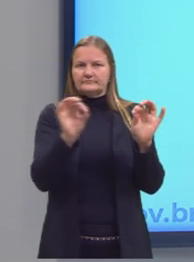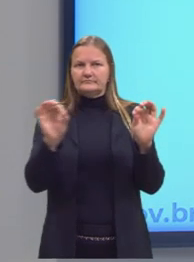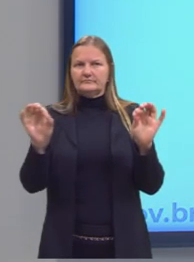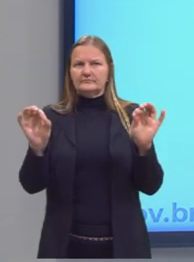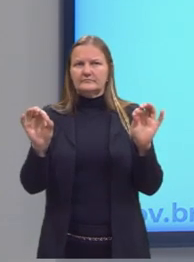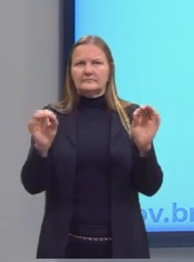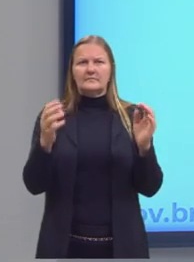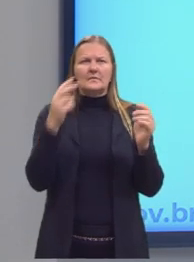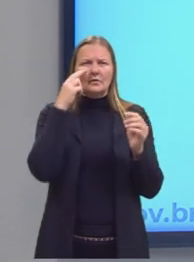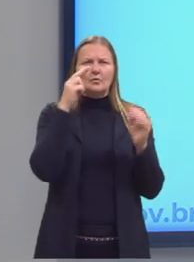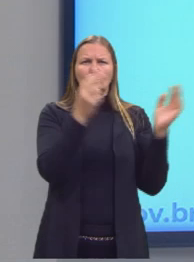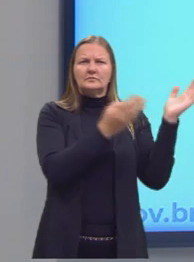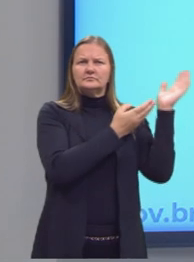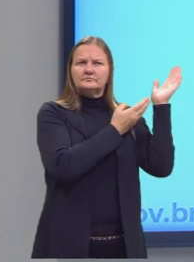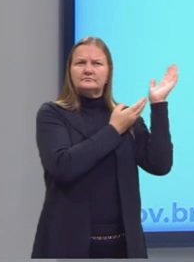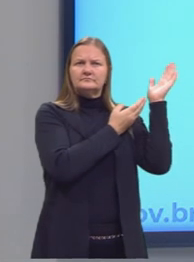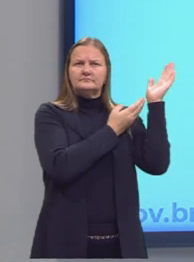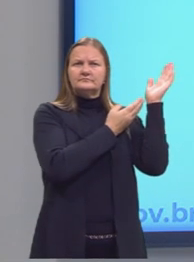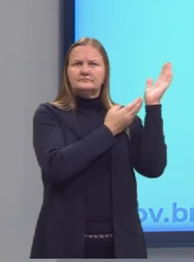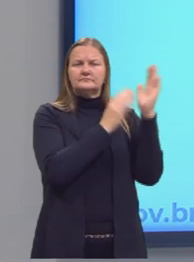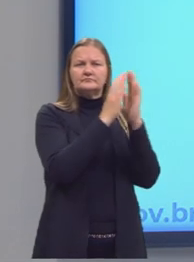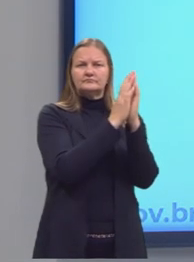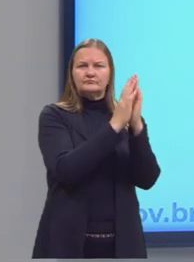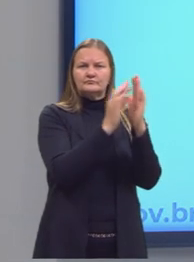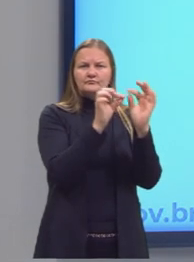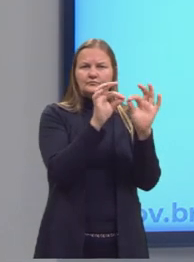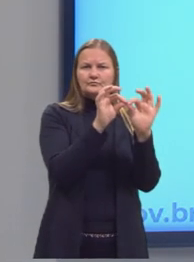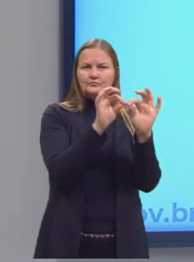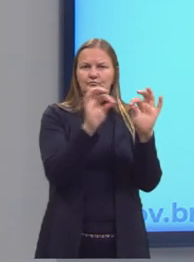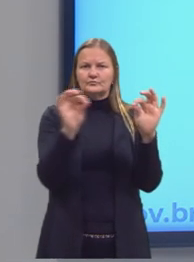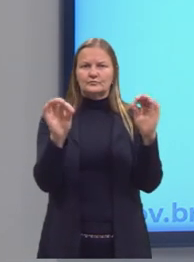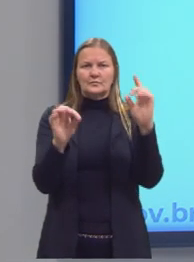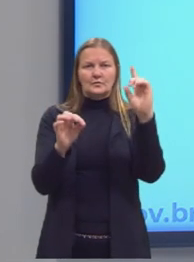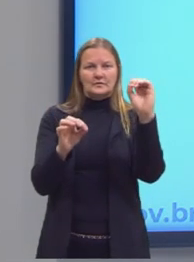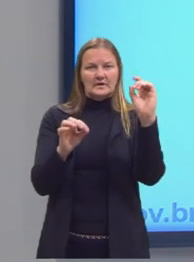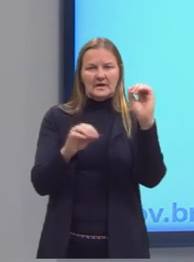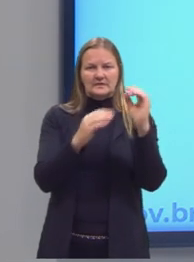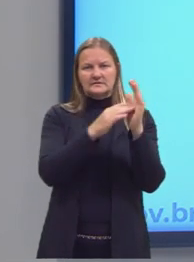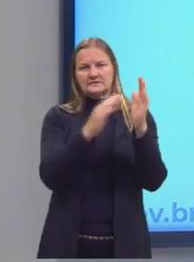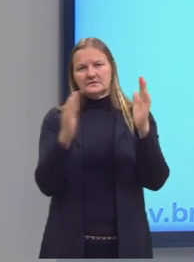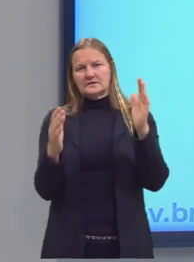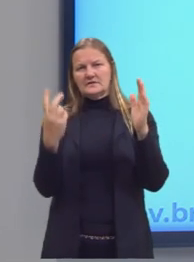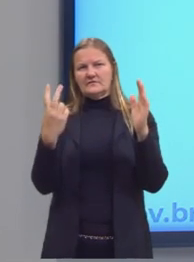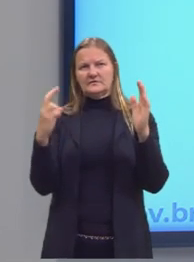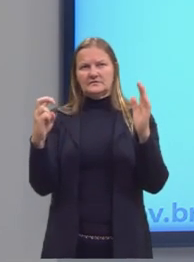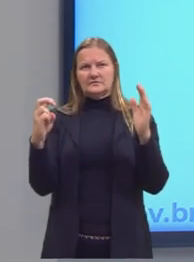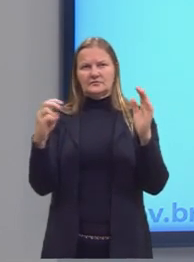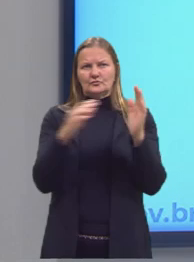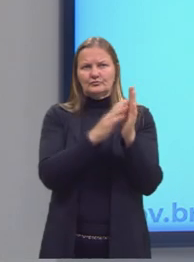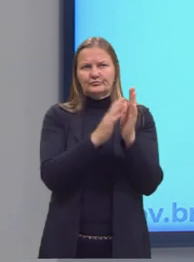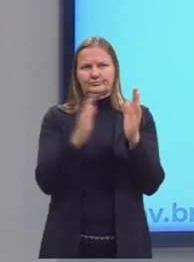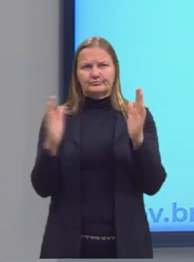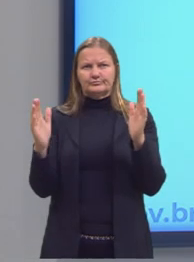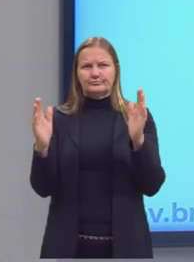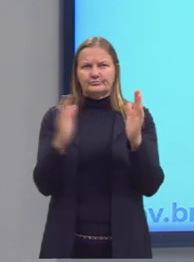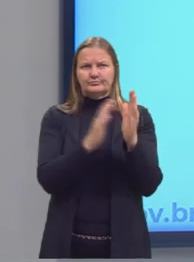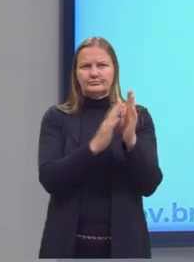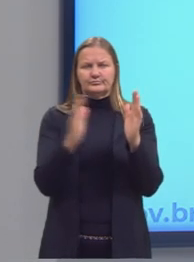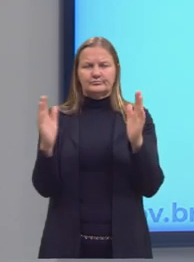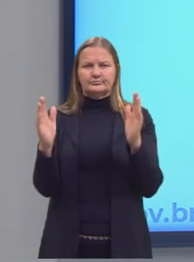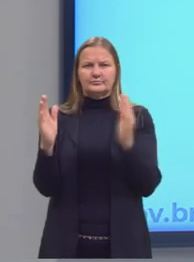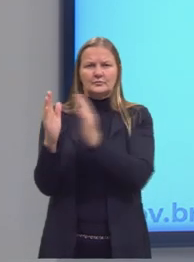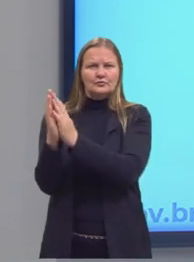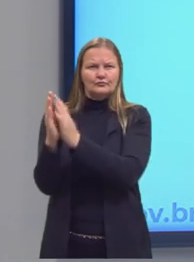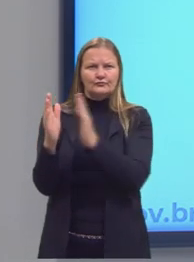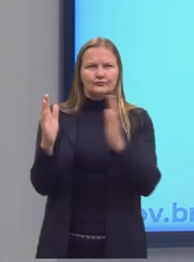observem que aqui nós temos uma reta entre o 10 e o 25. Essas bolinhas pintadas aqui em preto,